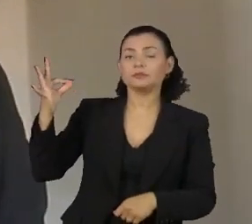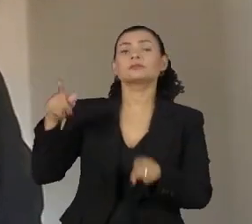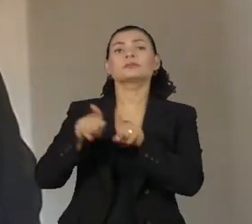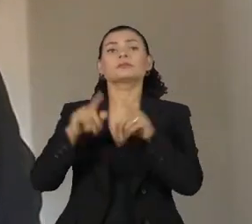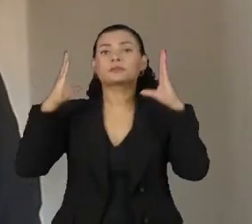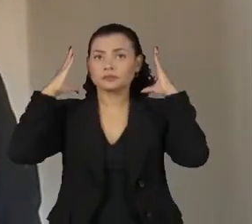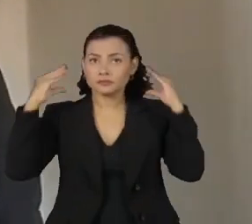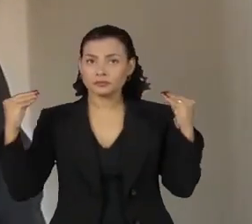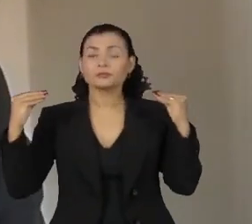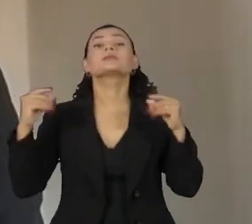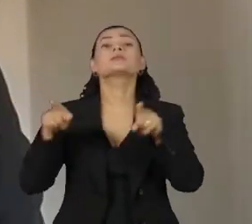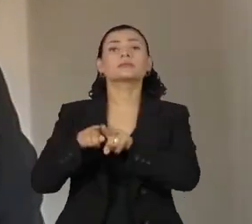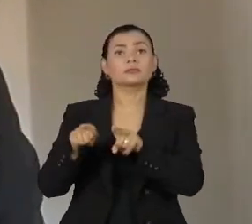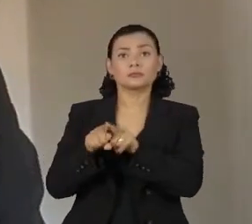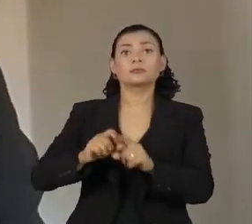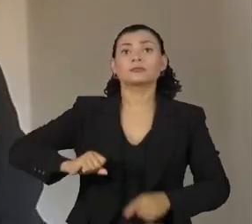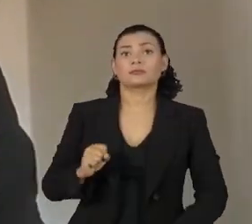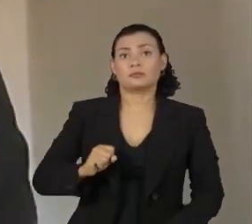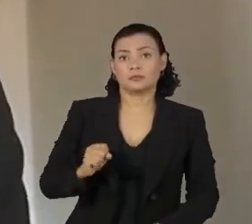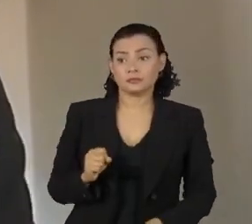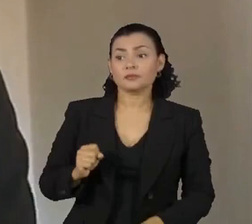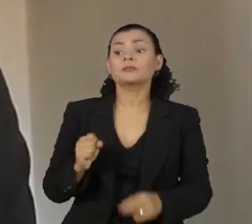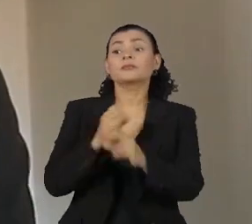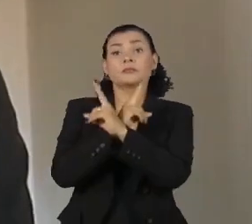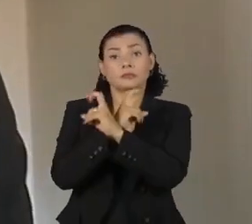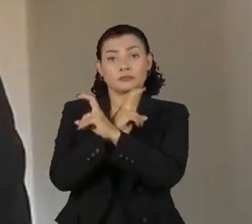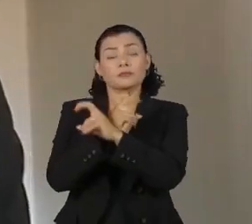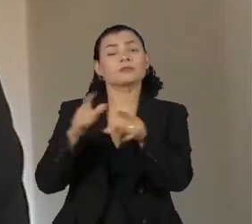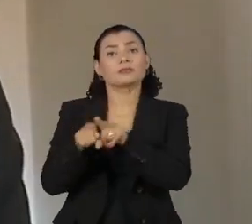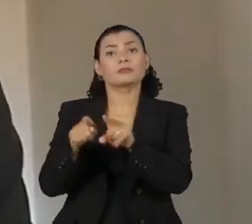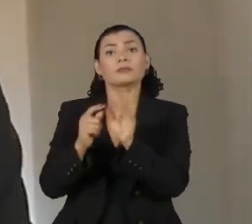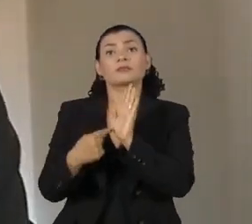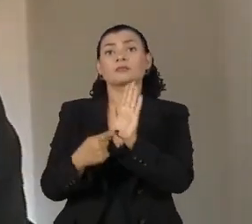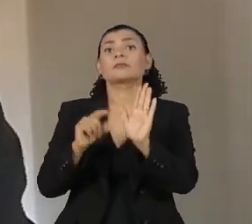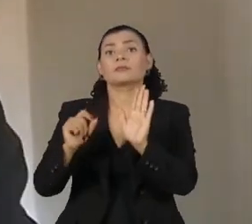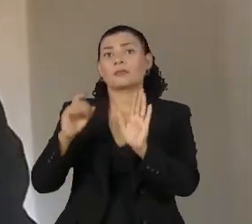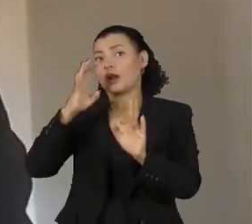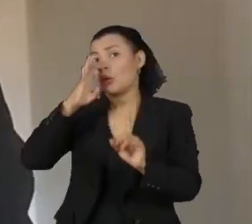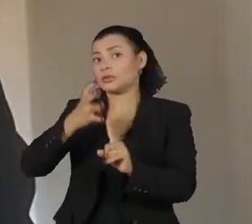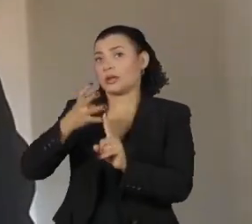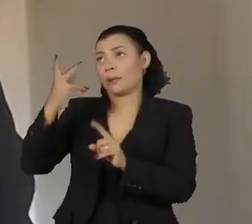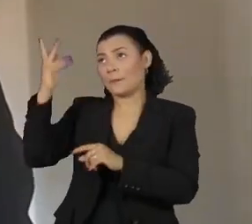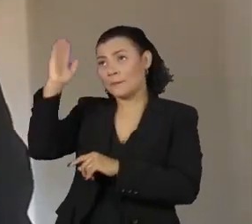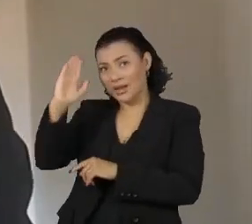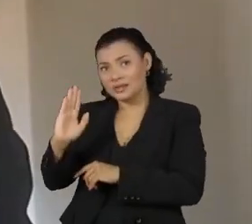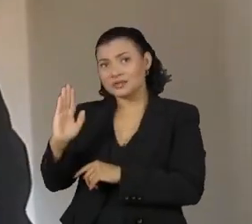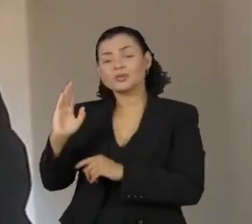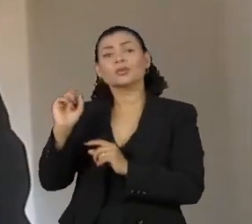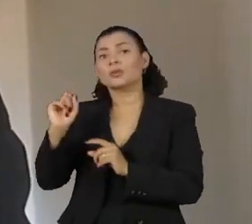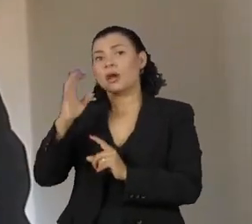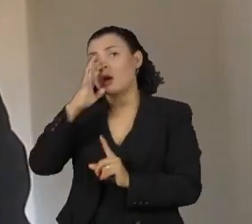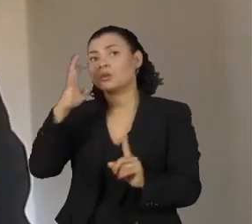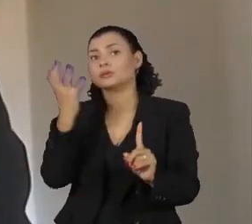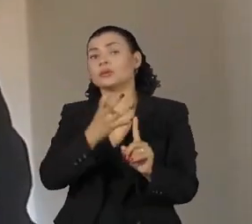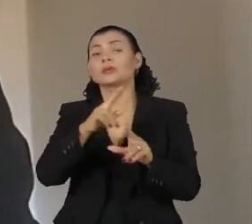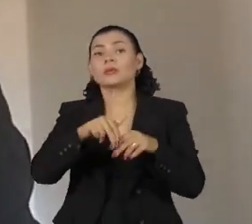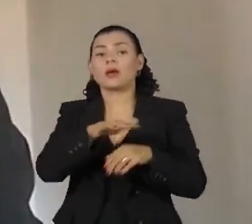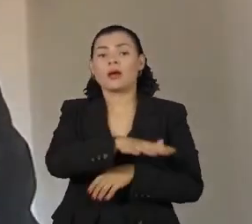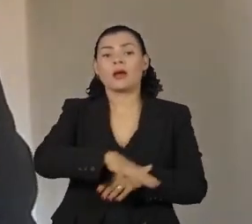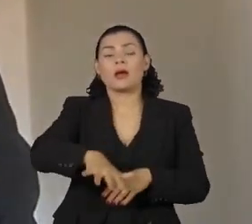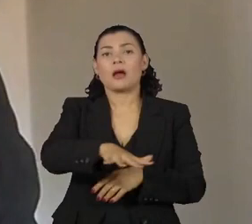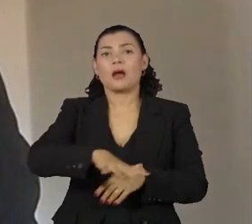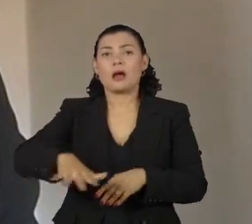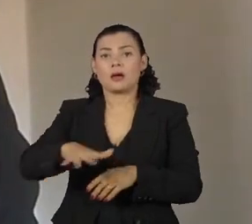Holanda, a Áustria, são acusados pelo Brasil de terem protecionismo quanto às suas áreas